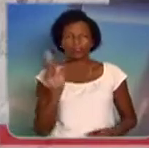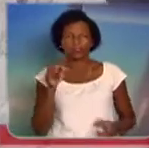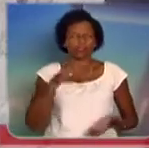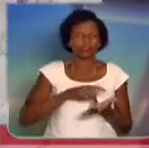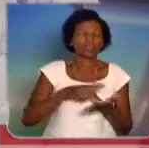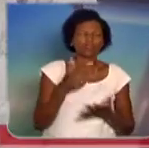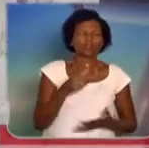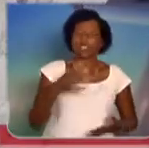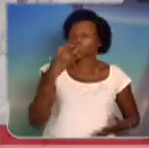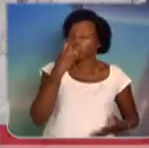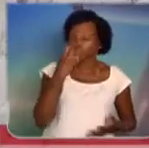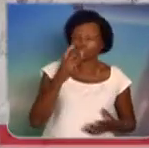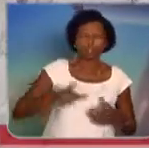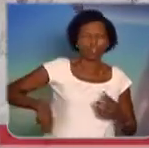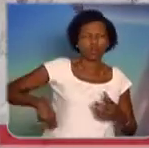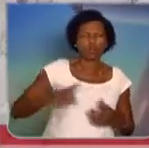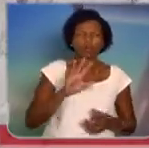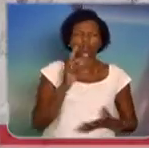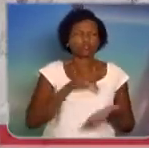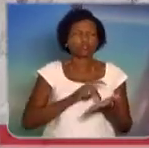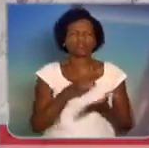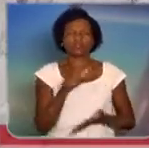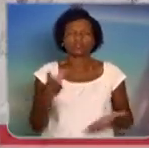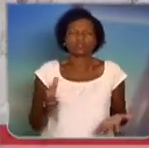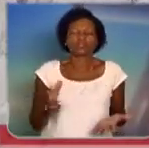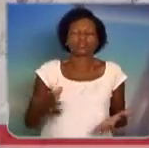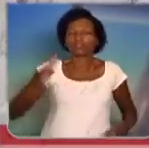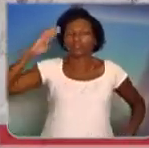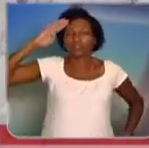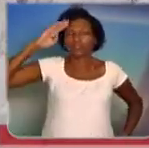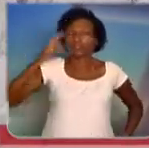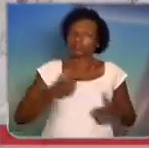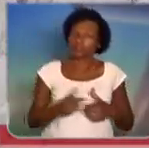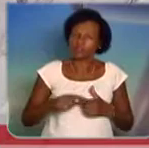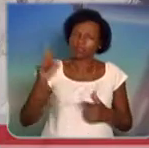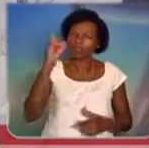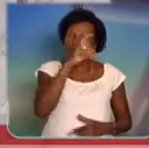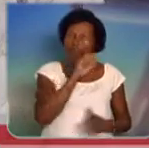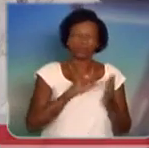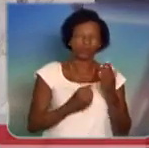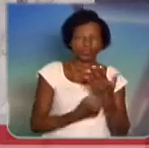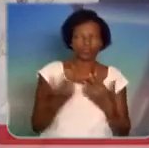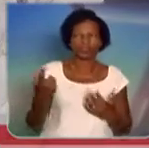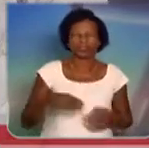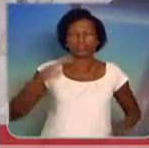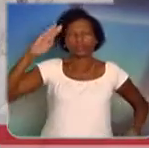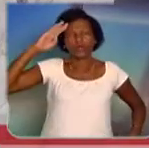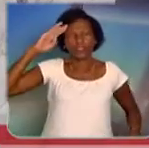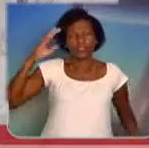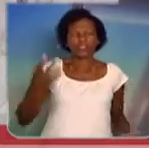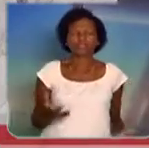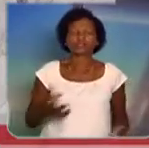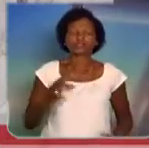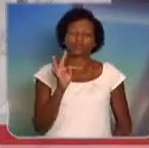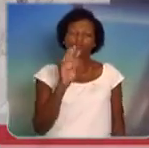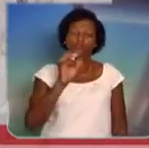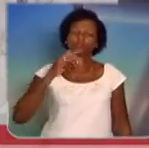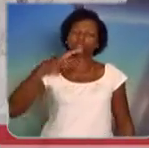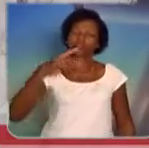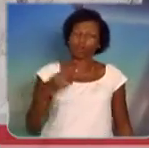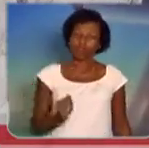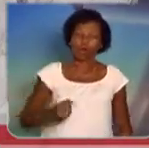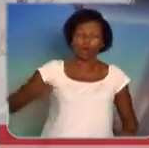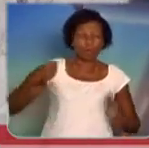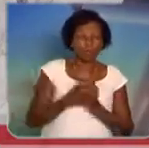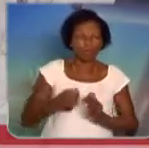exército, como eu já disse aqui nessa casa, lançou o exército numa situação muito difícil, porque ele lança uma tropa que é experimentada para o combate,